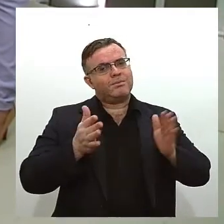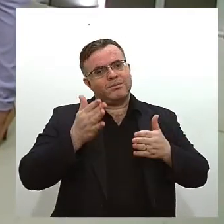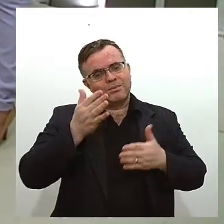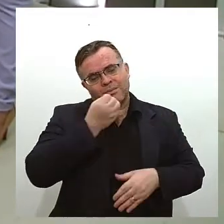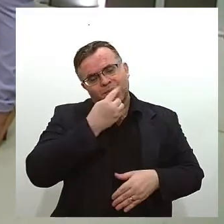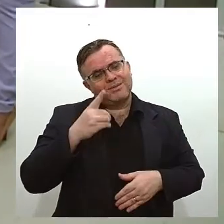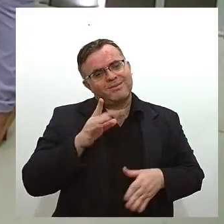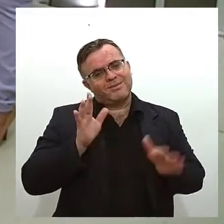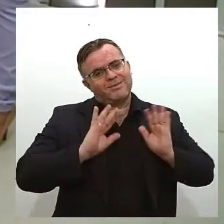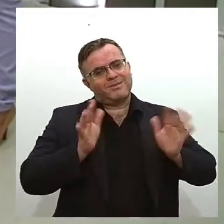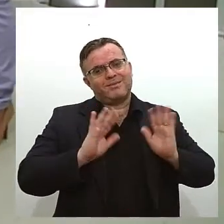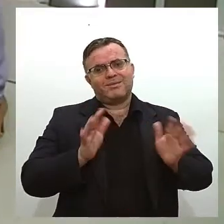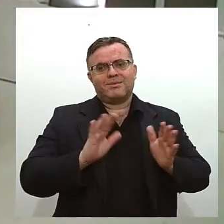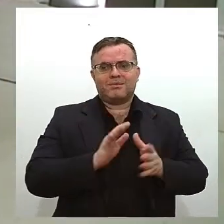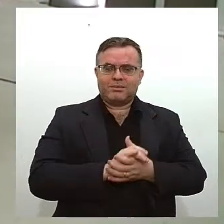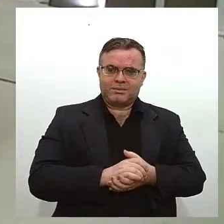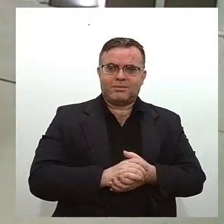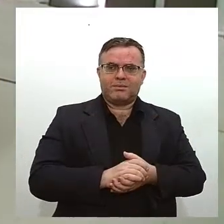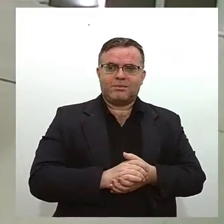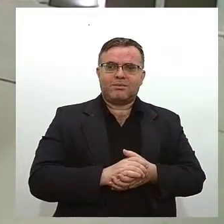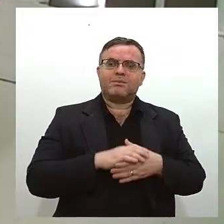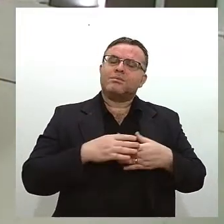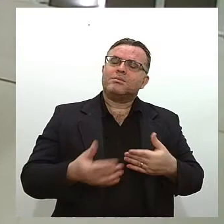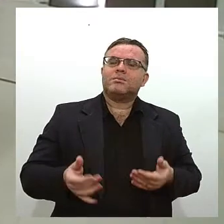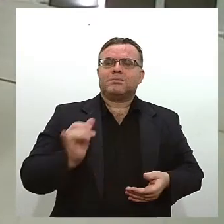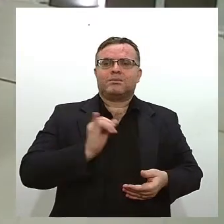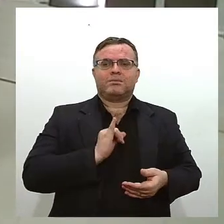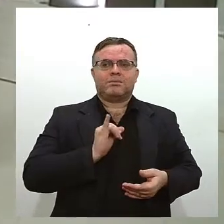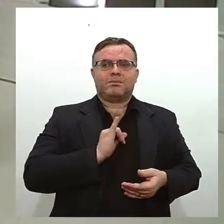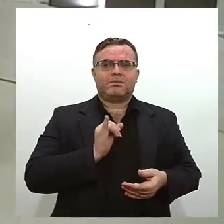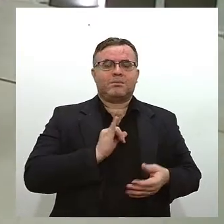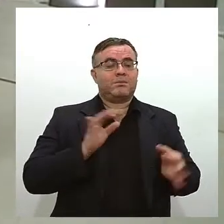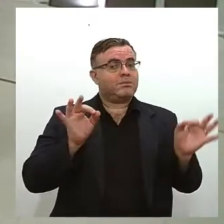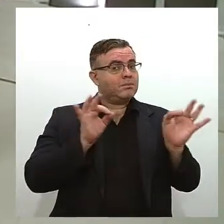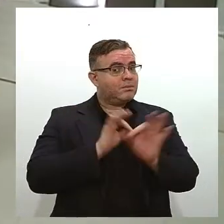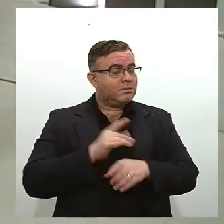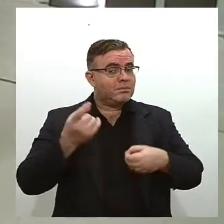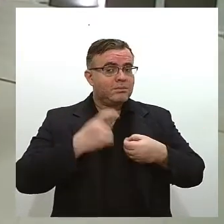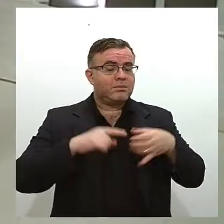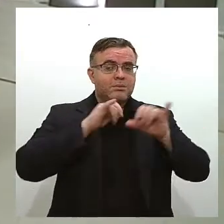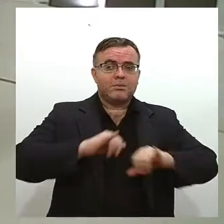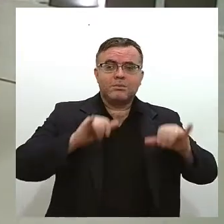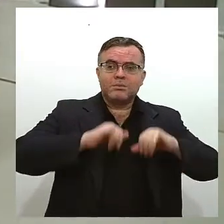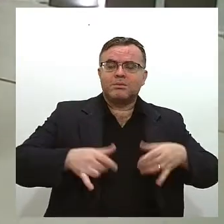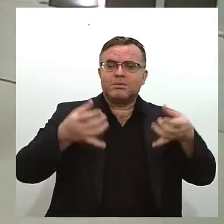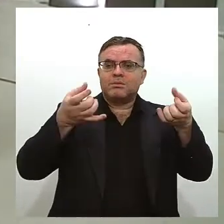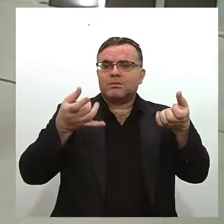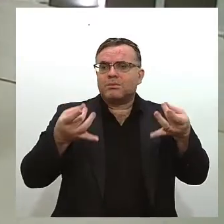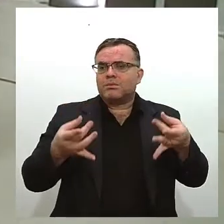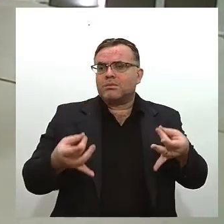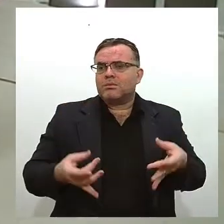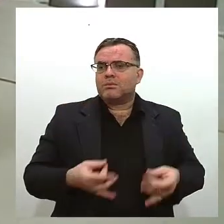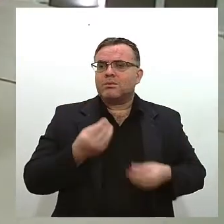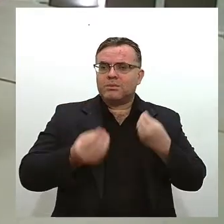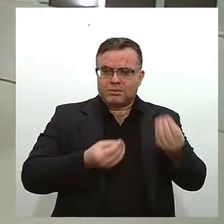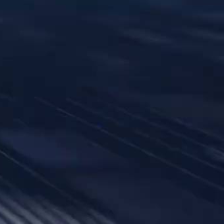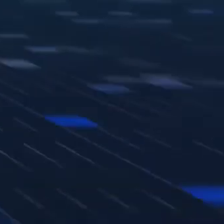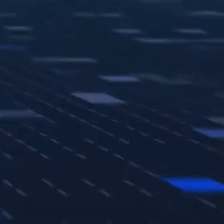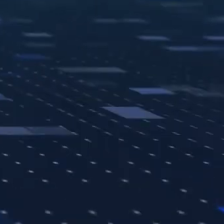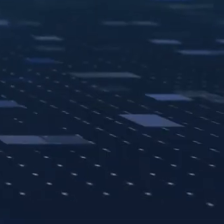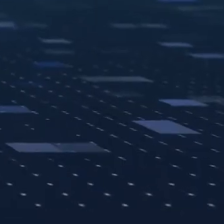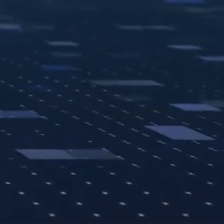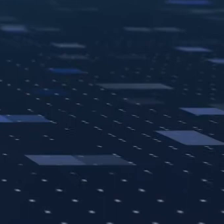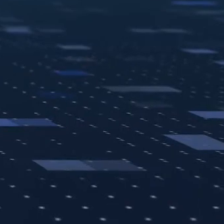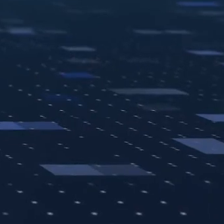até a próxima e após intervalos as informações da agência de notícias a Lese e as dicas do quadro Descomplique voltamos daqui a pouco